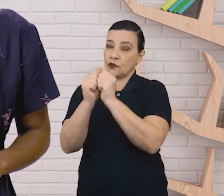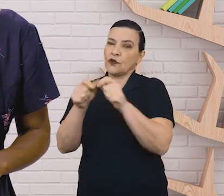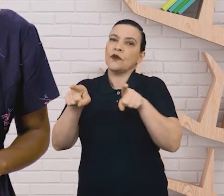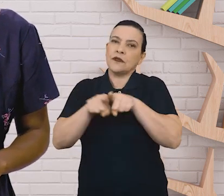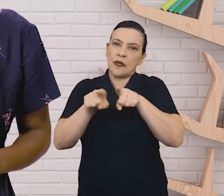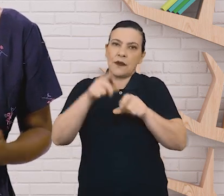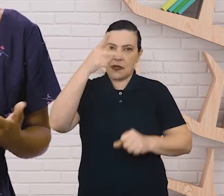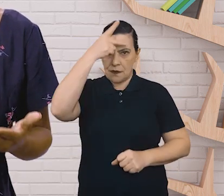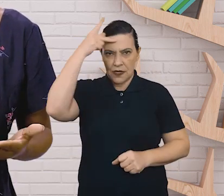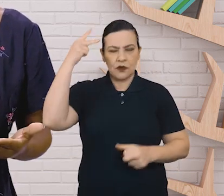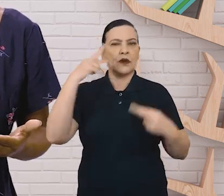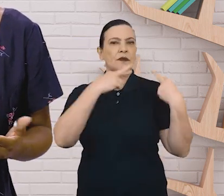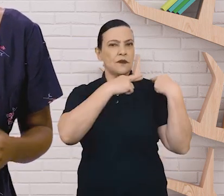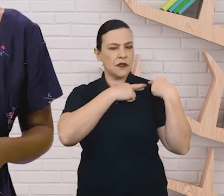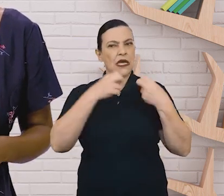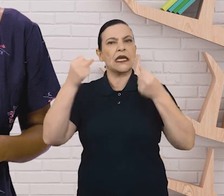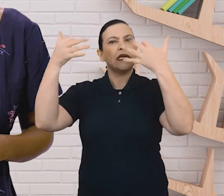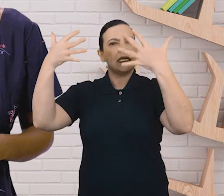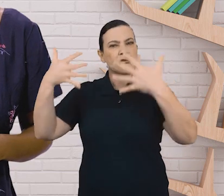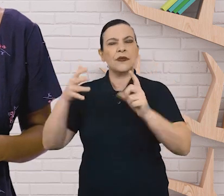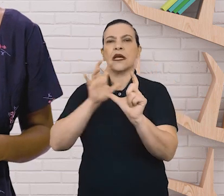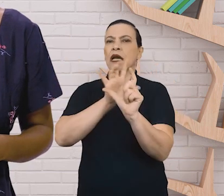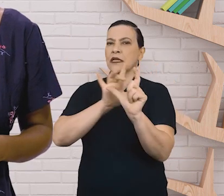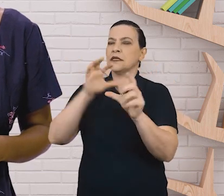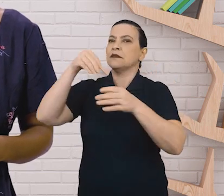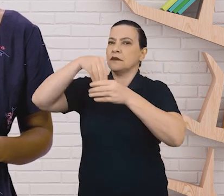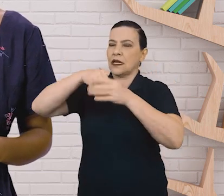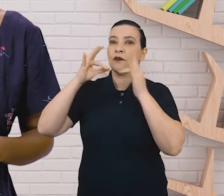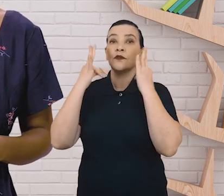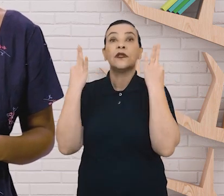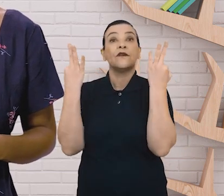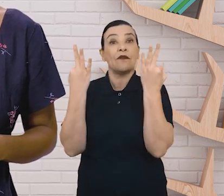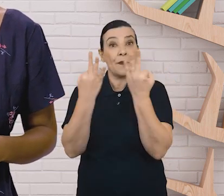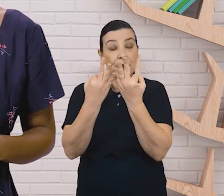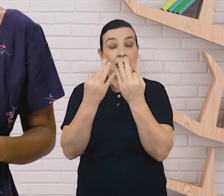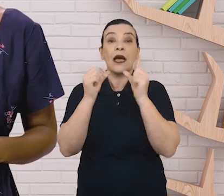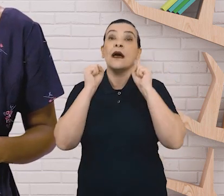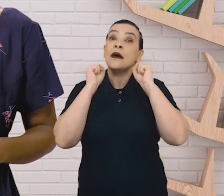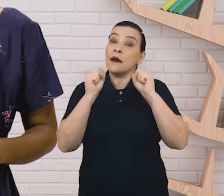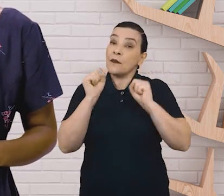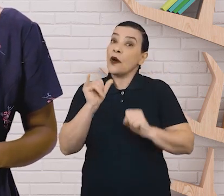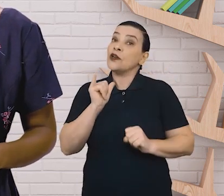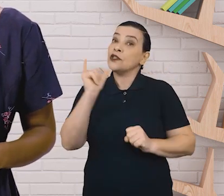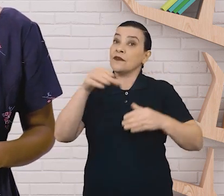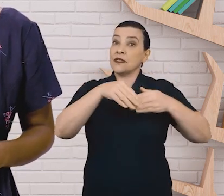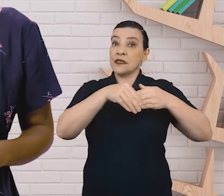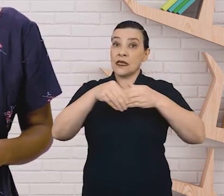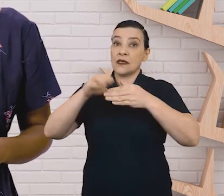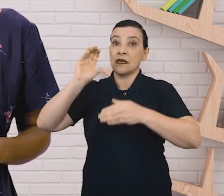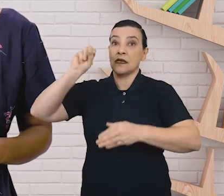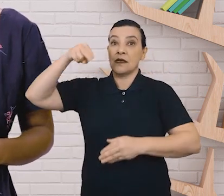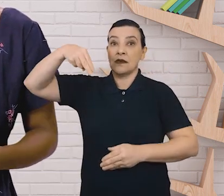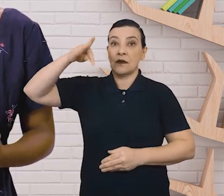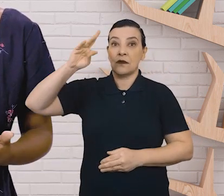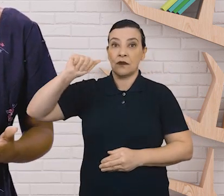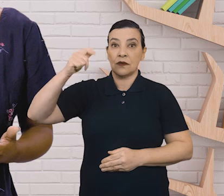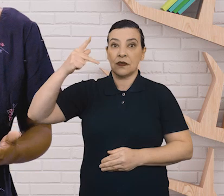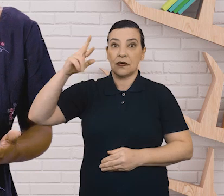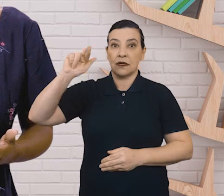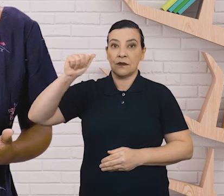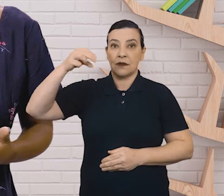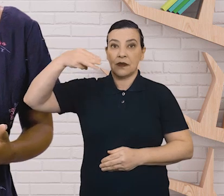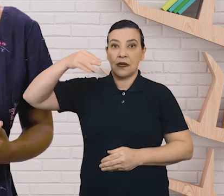e responsáveis e fale do papel da literacia no ambiente familiar. Você pode mencionar o guia Conta Pra Mim,